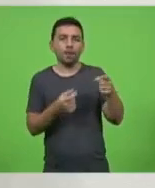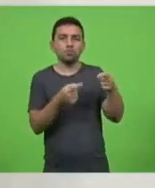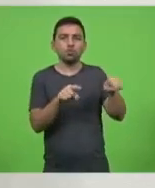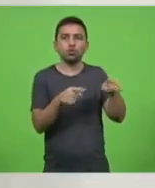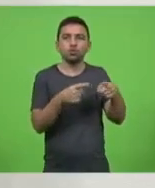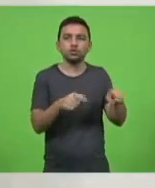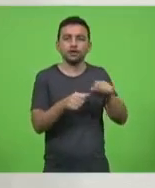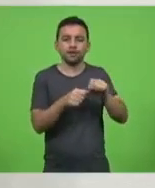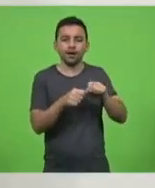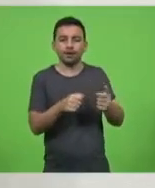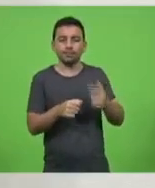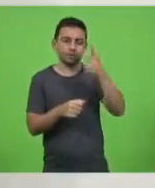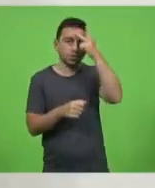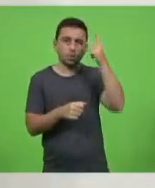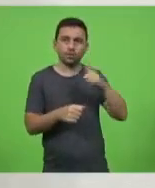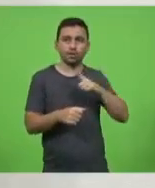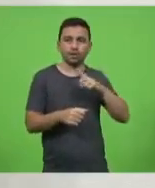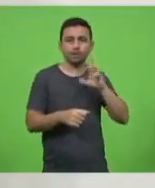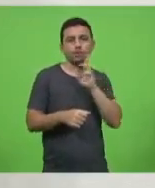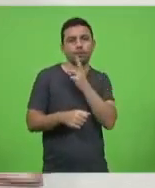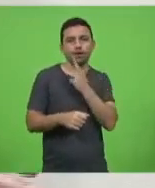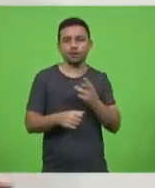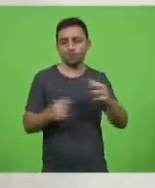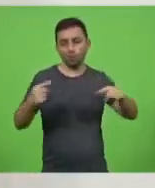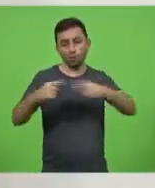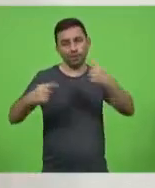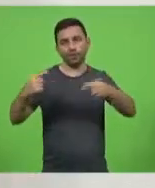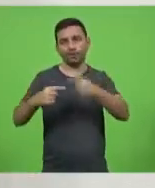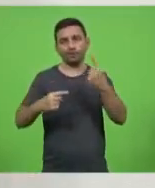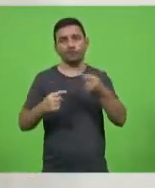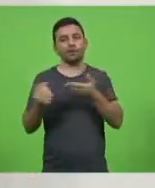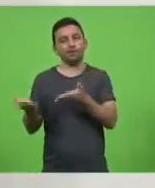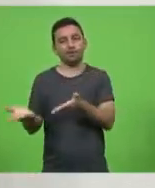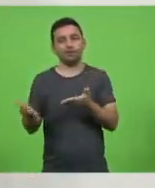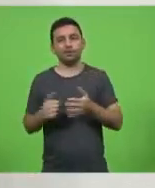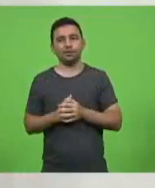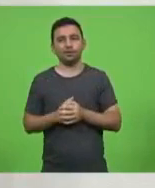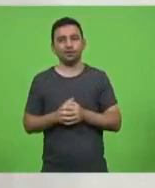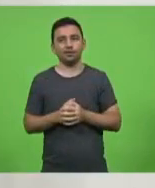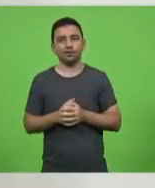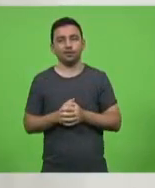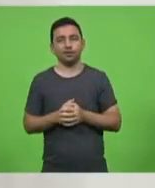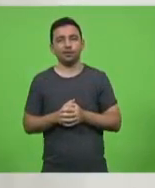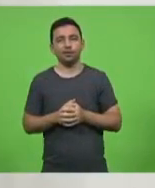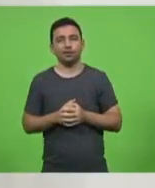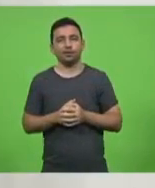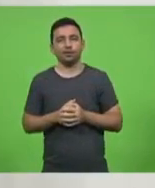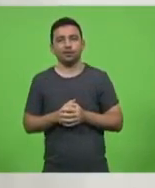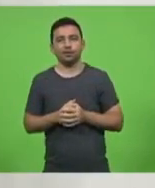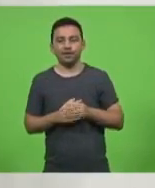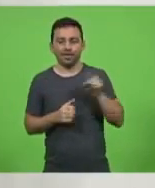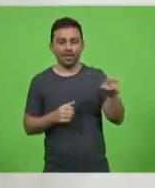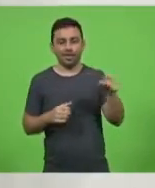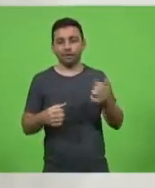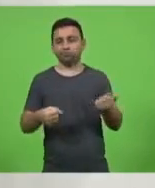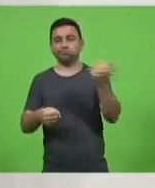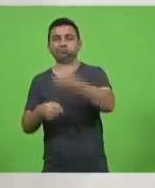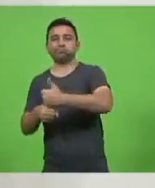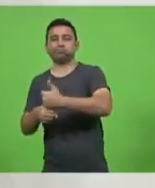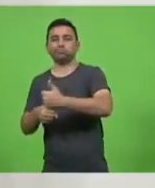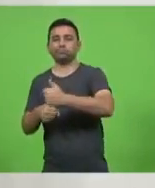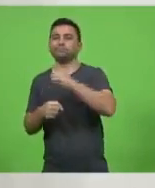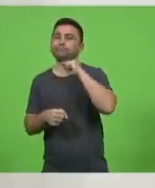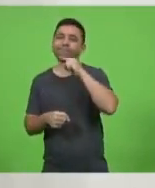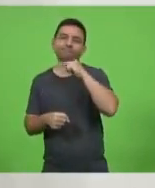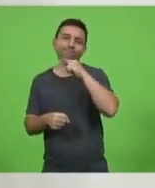tem a lanchonete, que tem um restaurante, entre outras atividades da prestação de serviço, que vai preencher essas vagas no